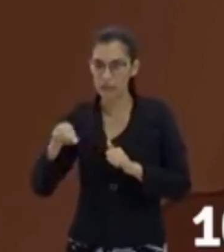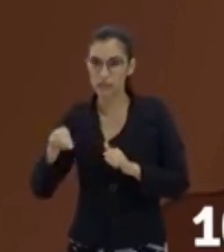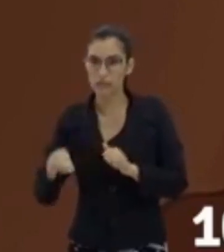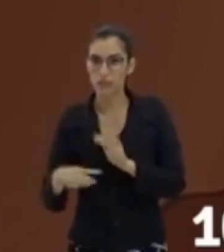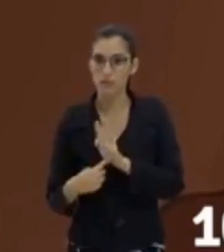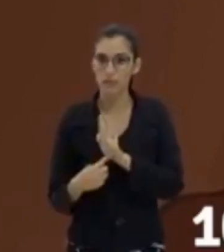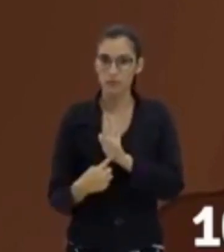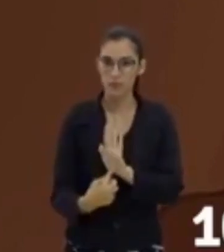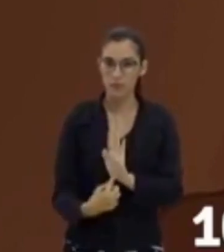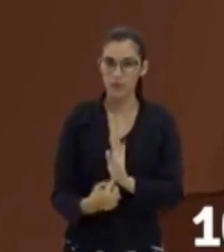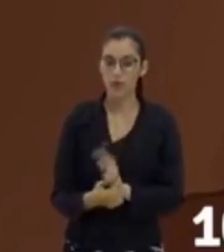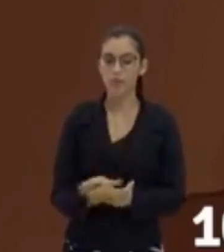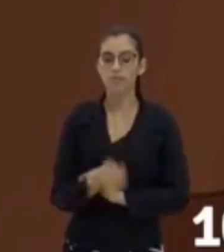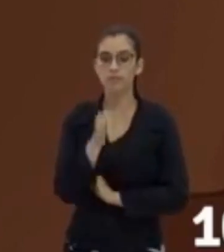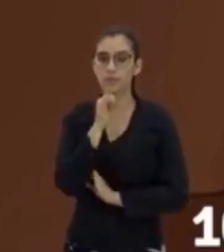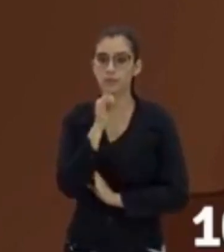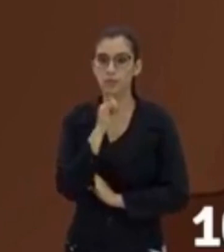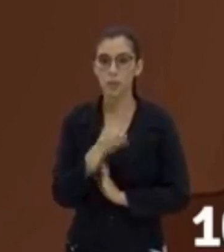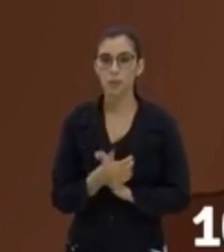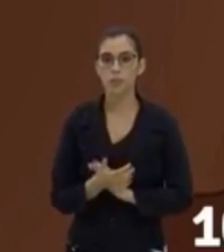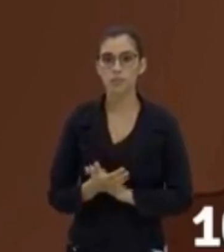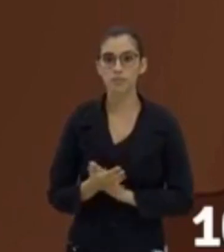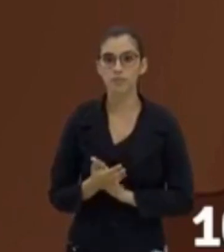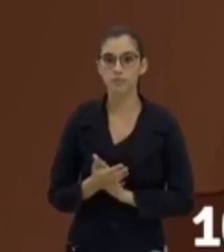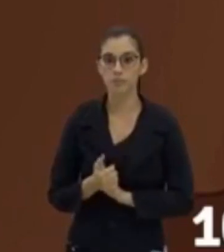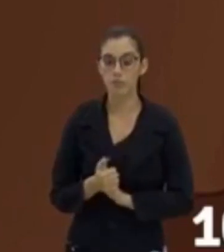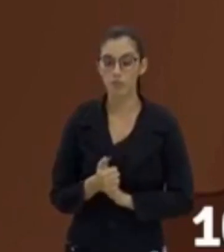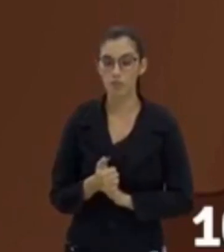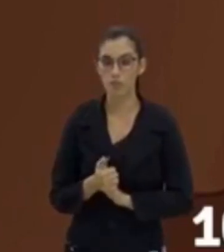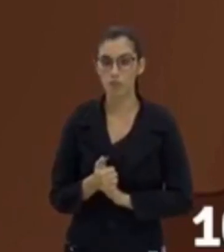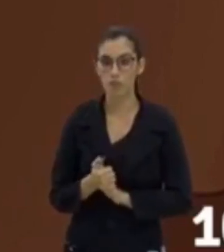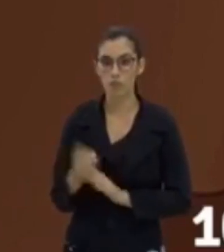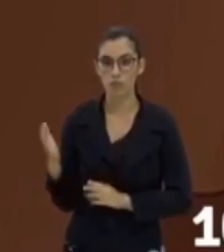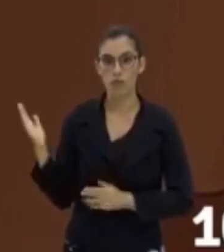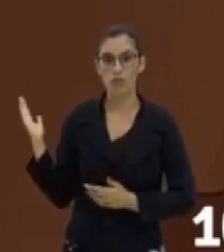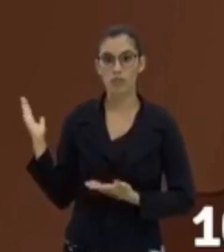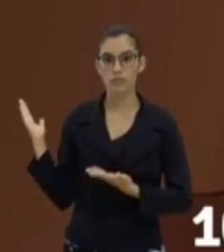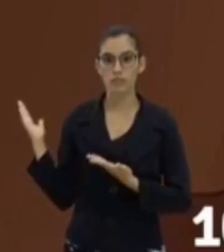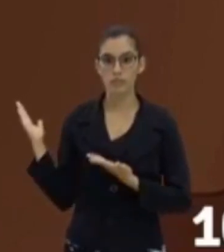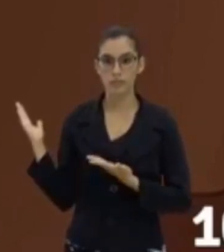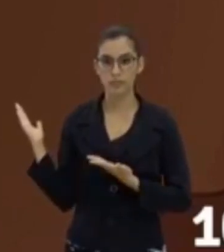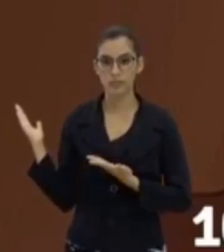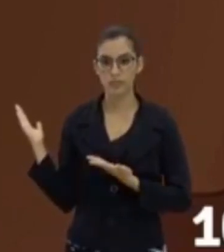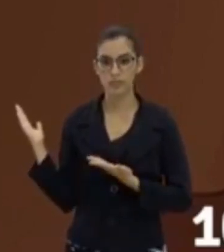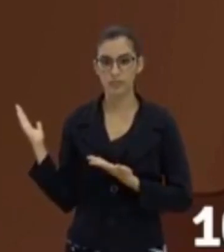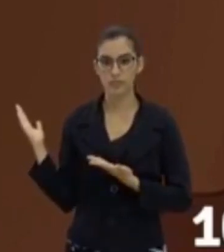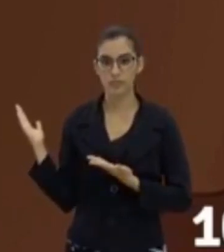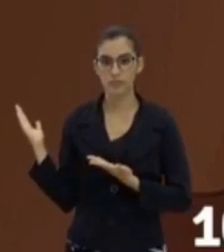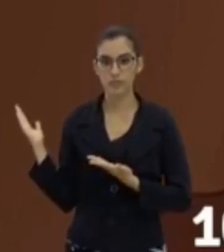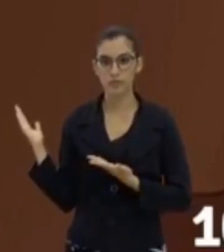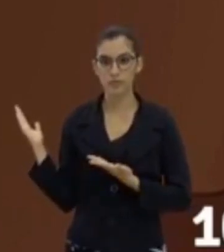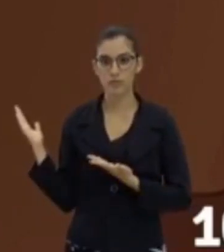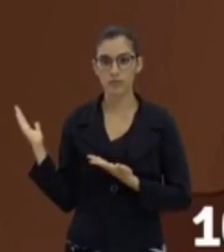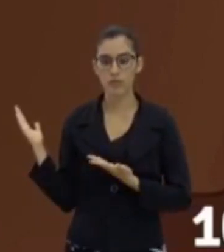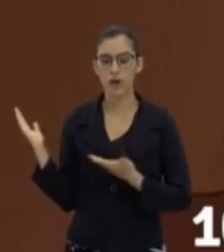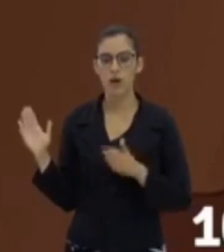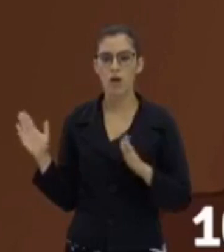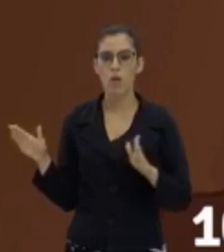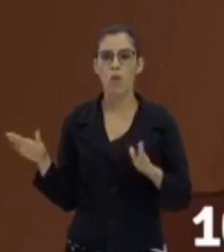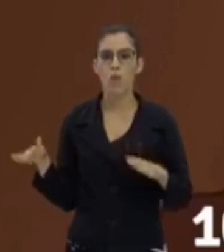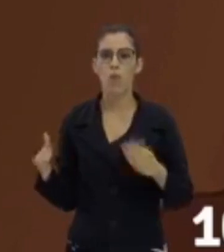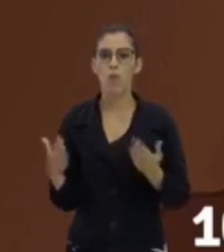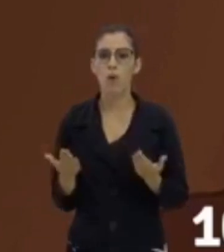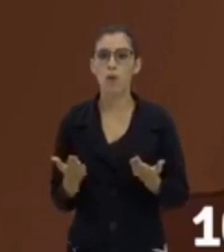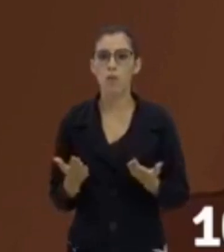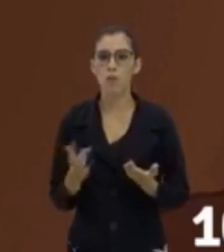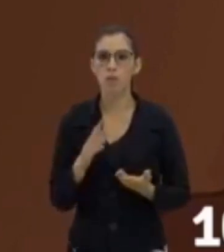isso bem aqui, olha, zero, e bem aqui eu tenho cem. Qual é o valor dessa escala? Um